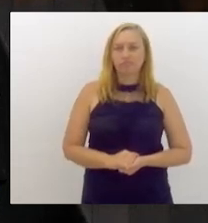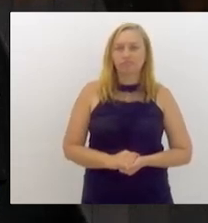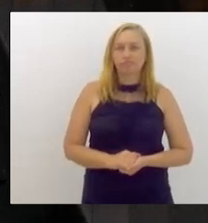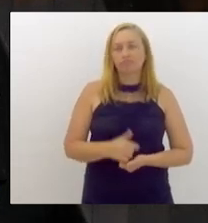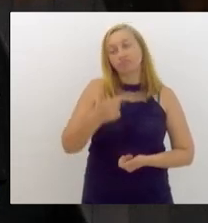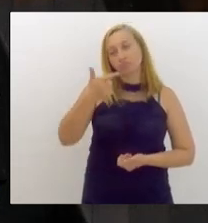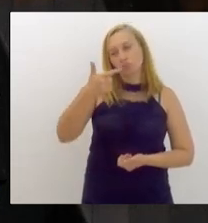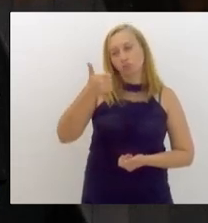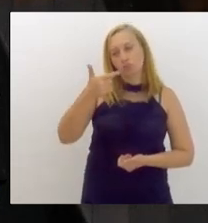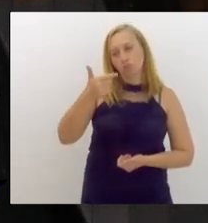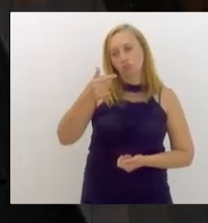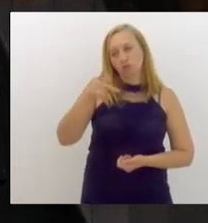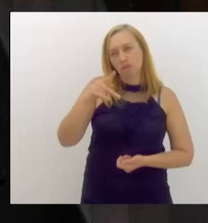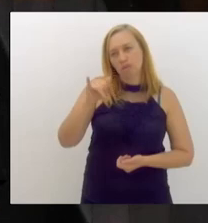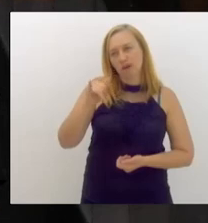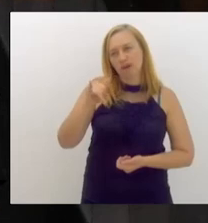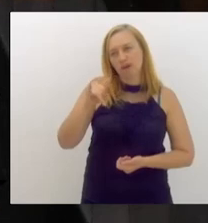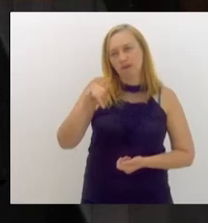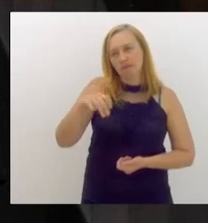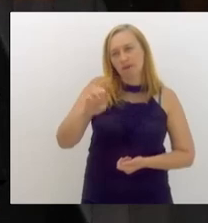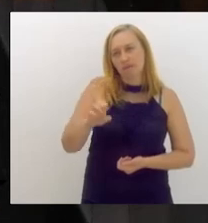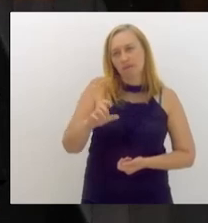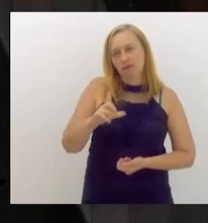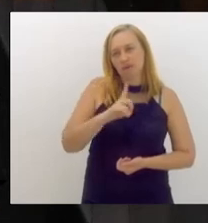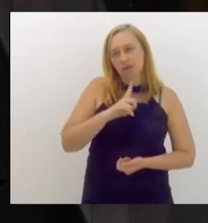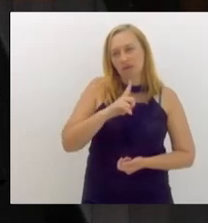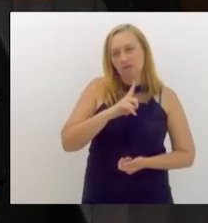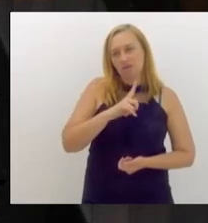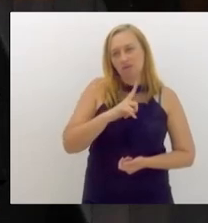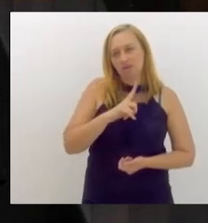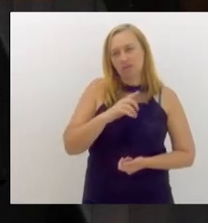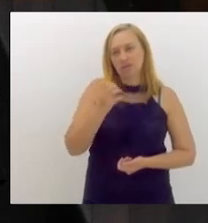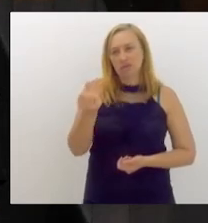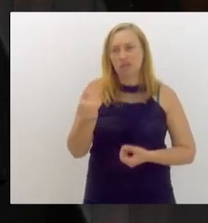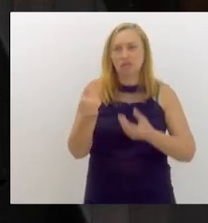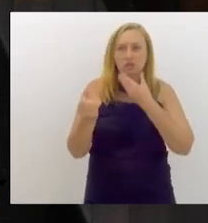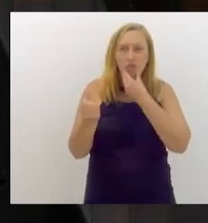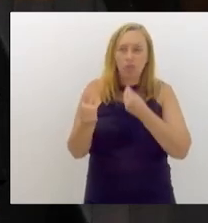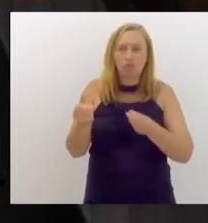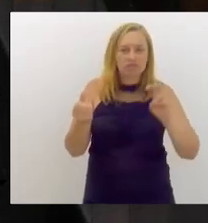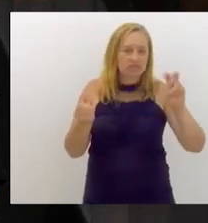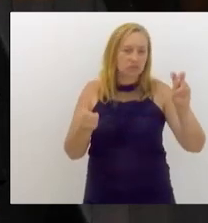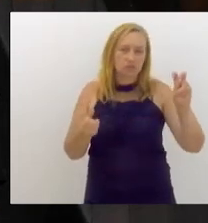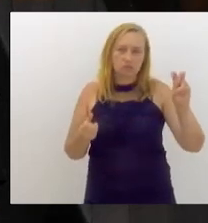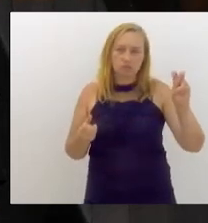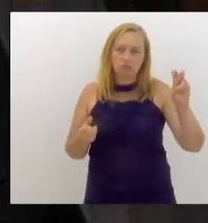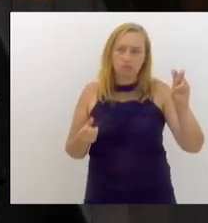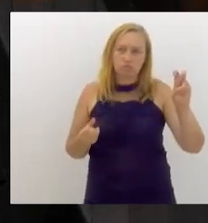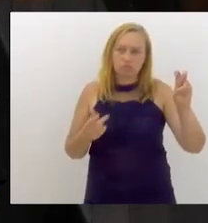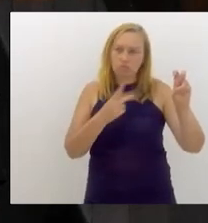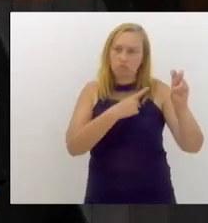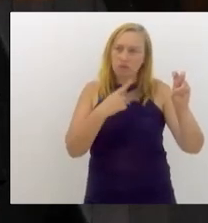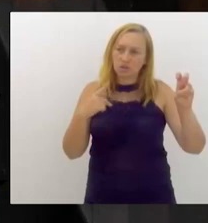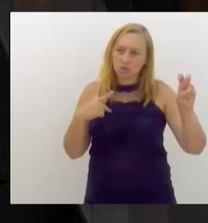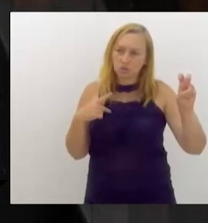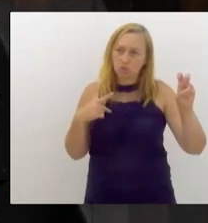meu pai e a mãe tiveram, dos seis filhos homens, cinco foram pastores.